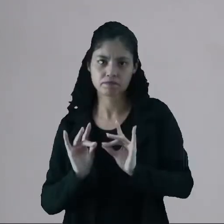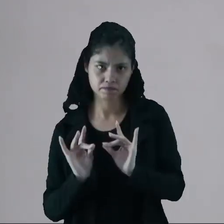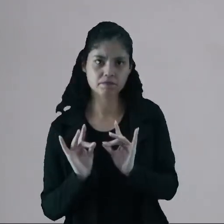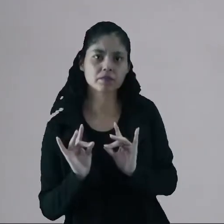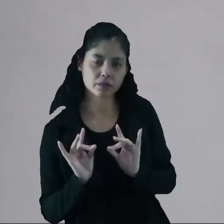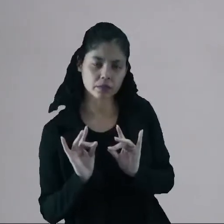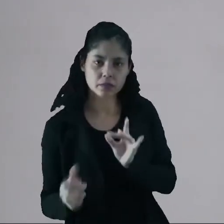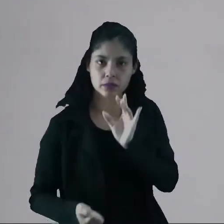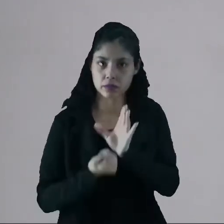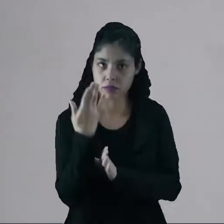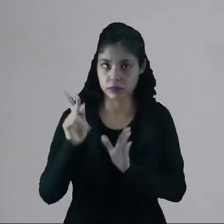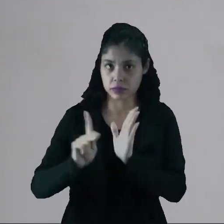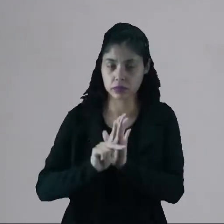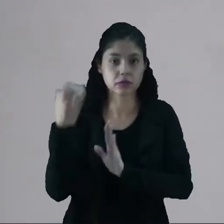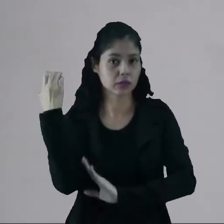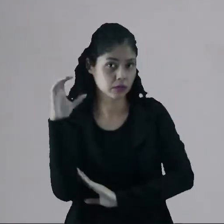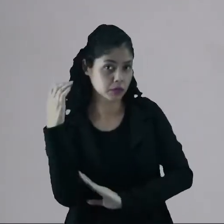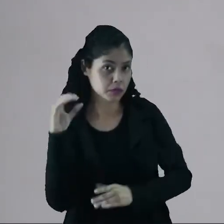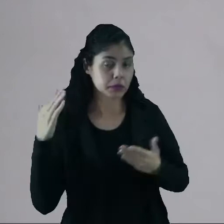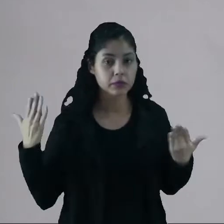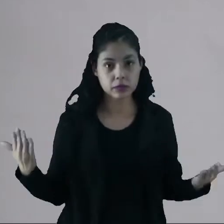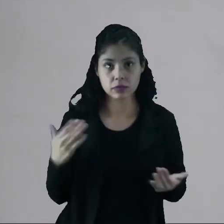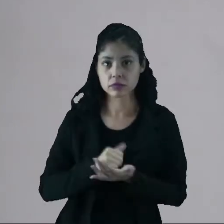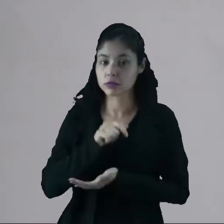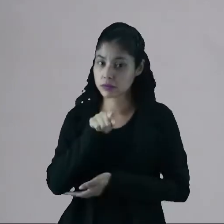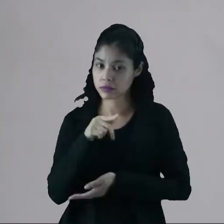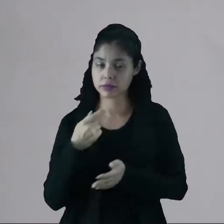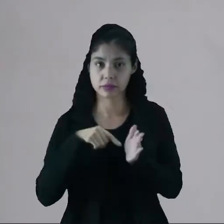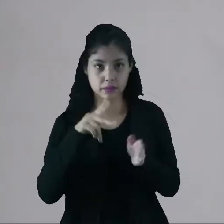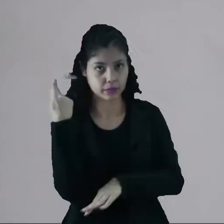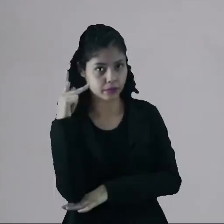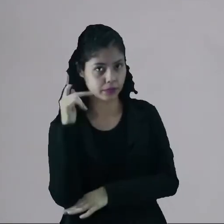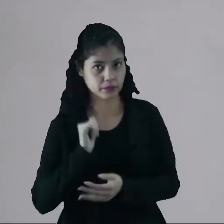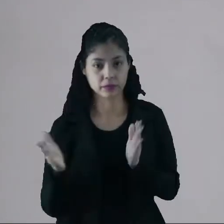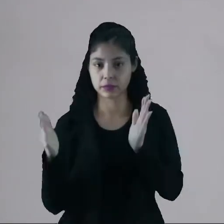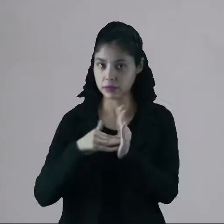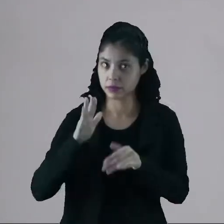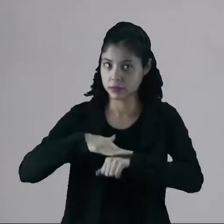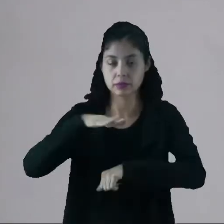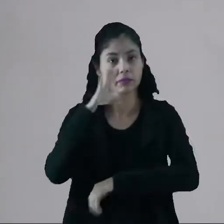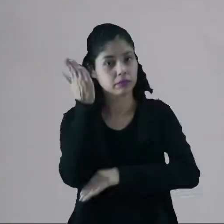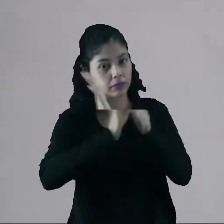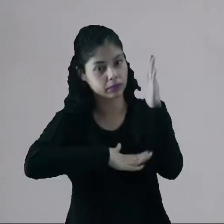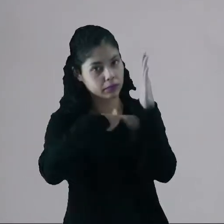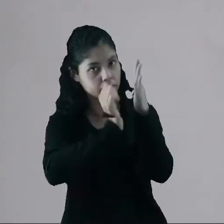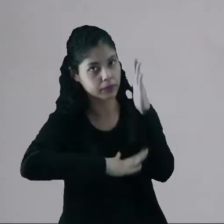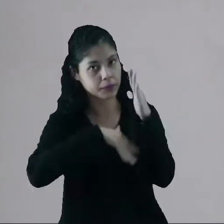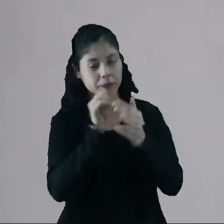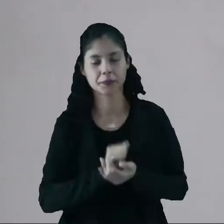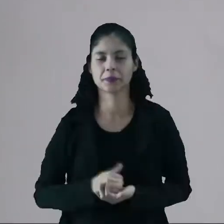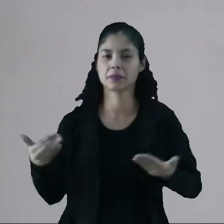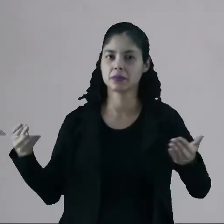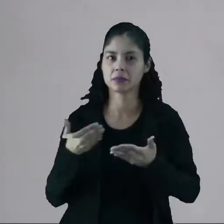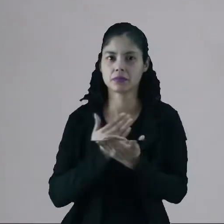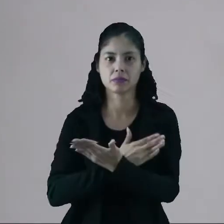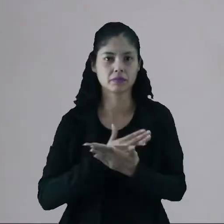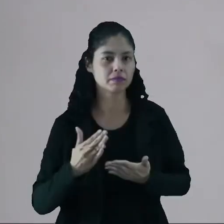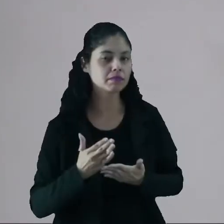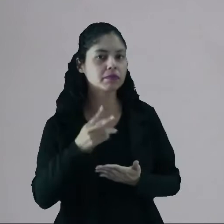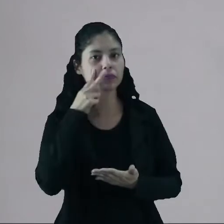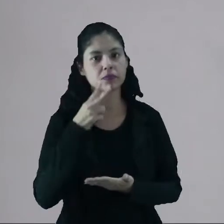inventos científicos dessa época, até mais do que a pintura. E nós vamos agora começar